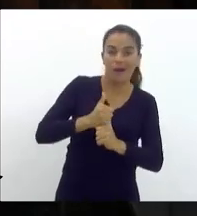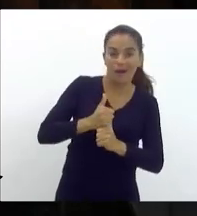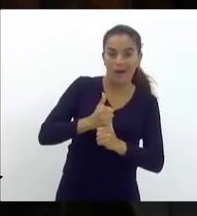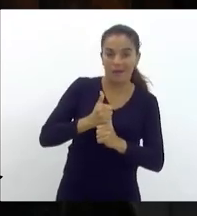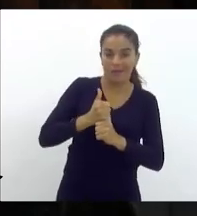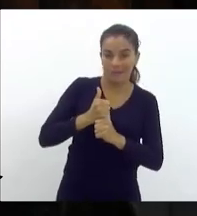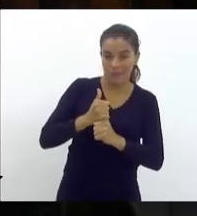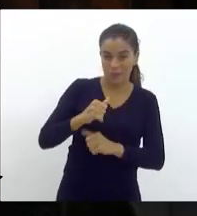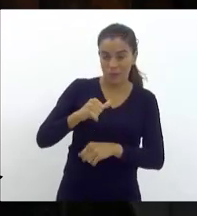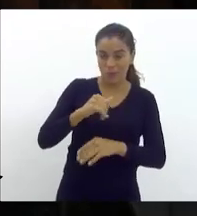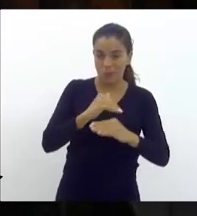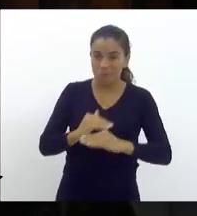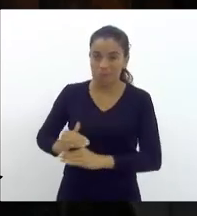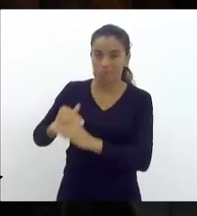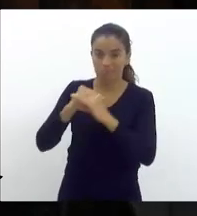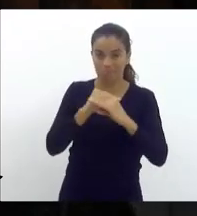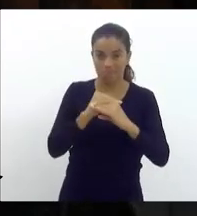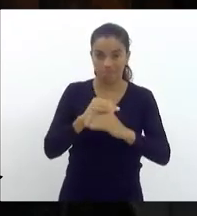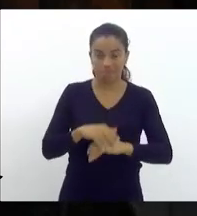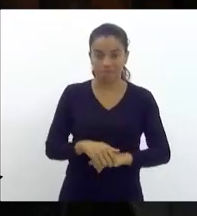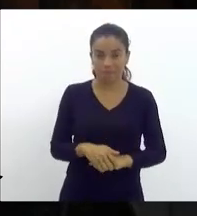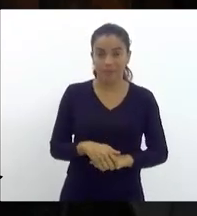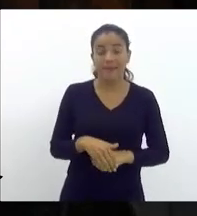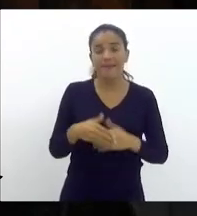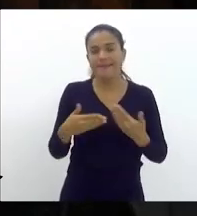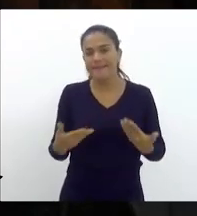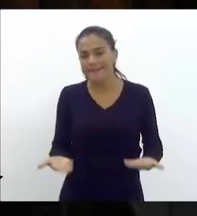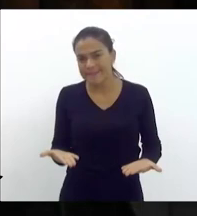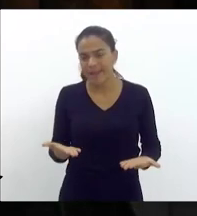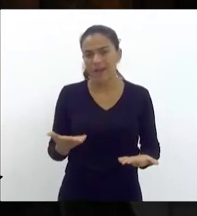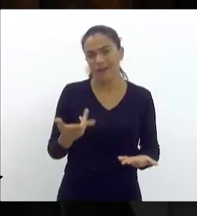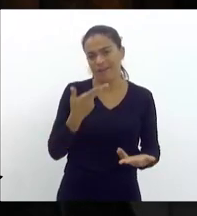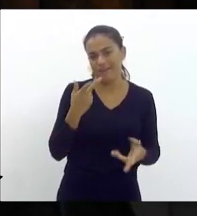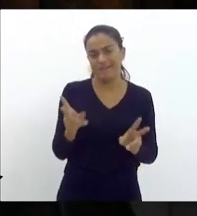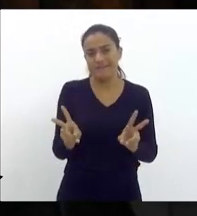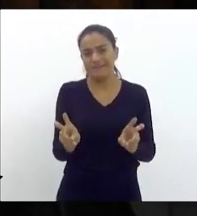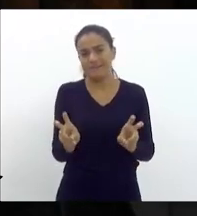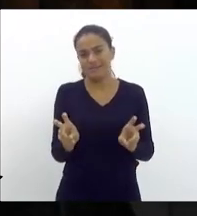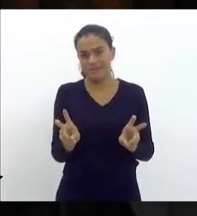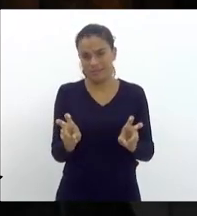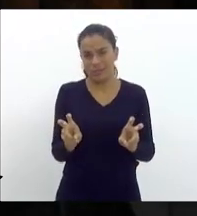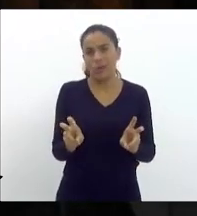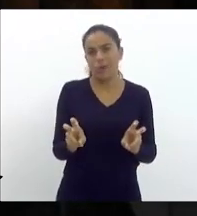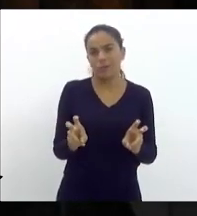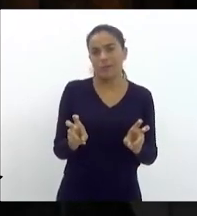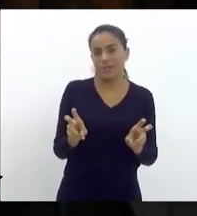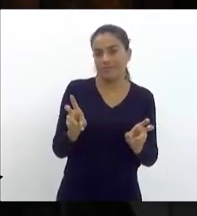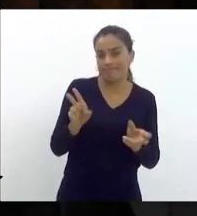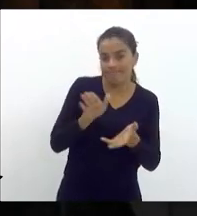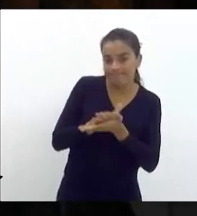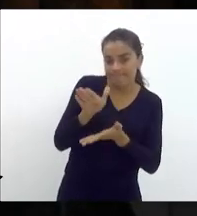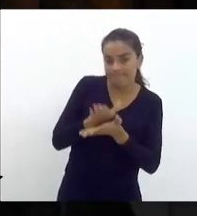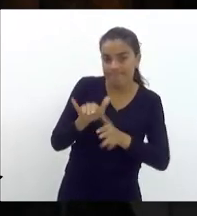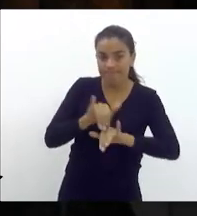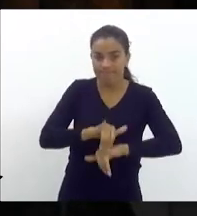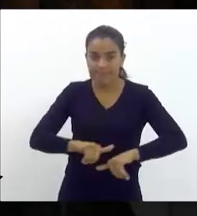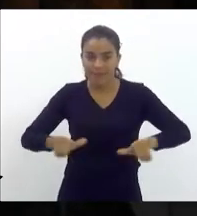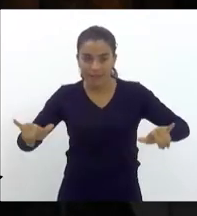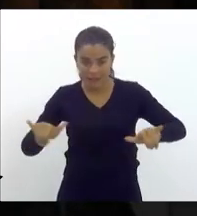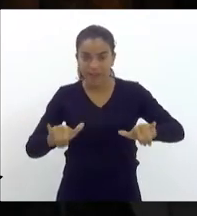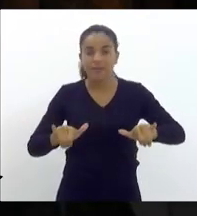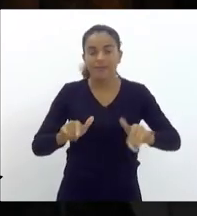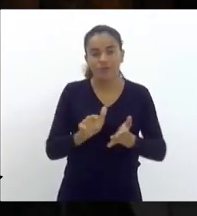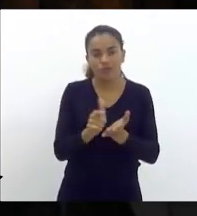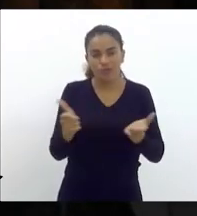do piso. Então, queria fazer menção a essa matéria, que é